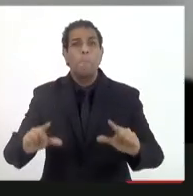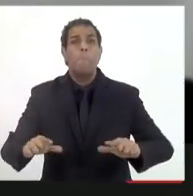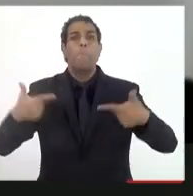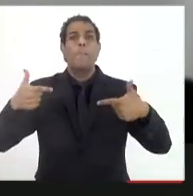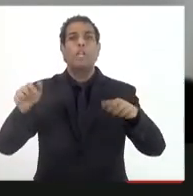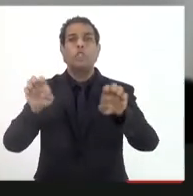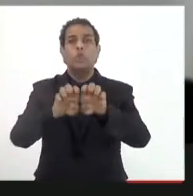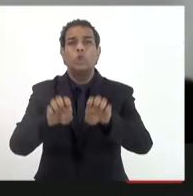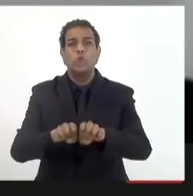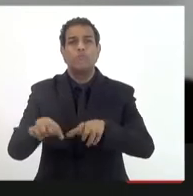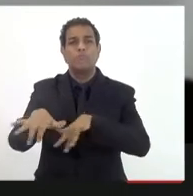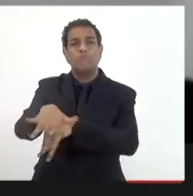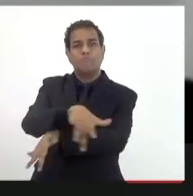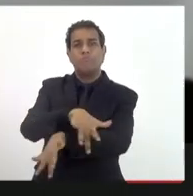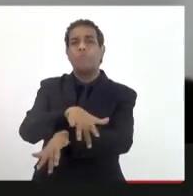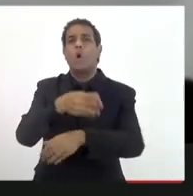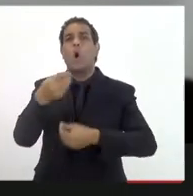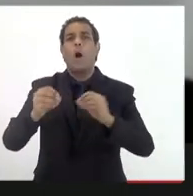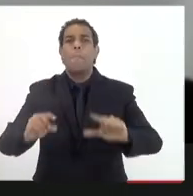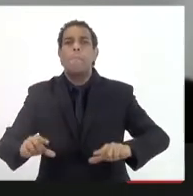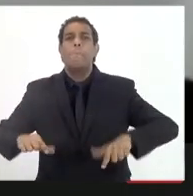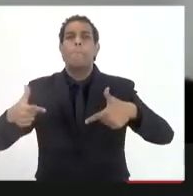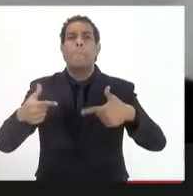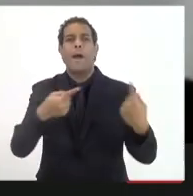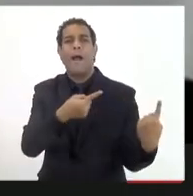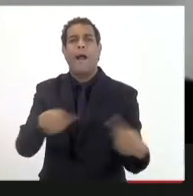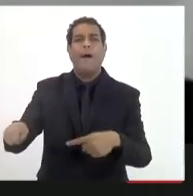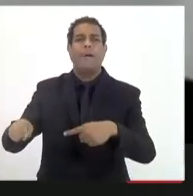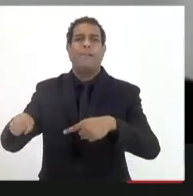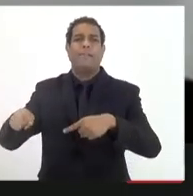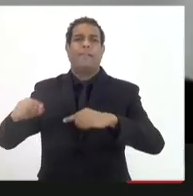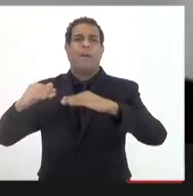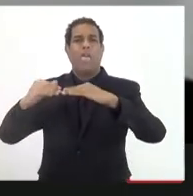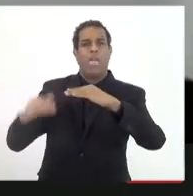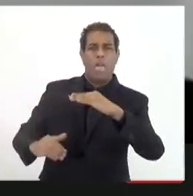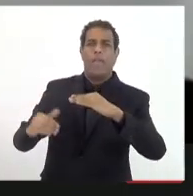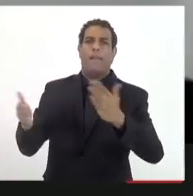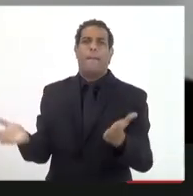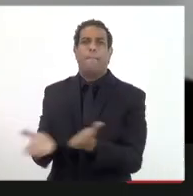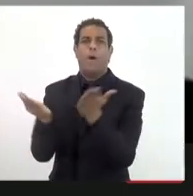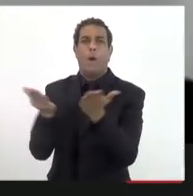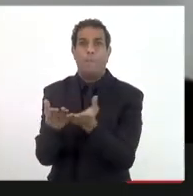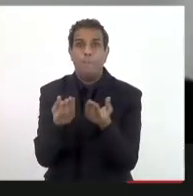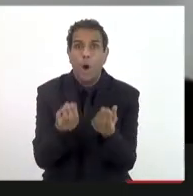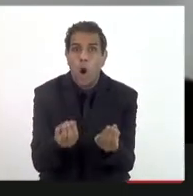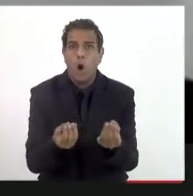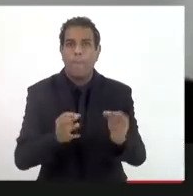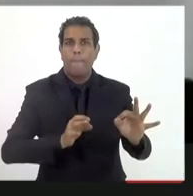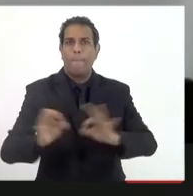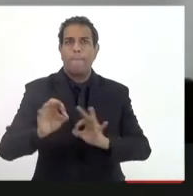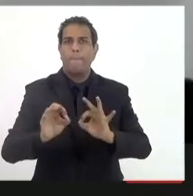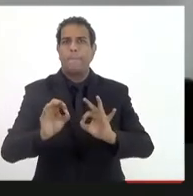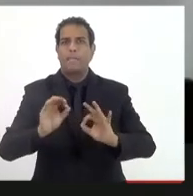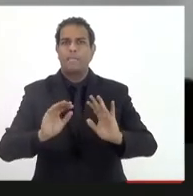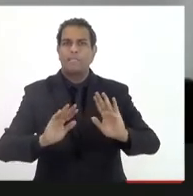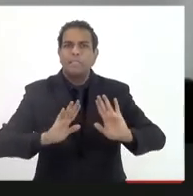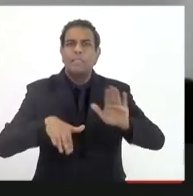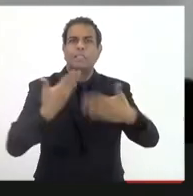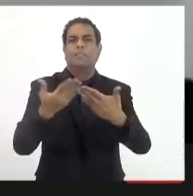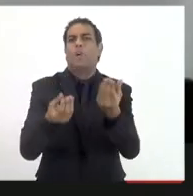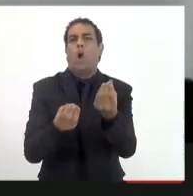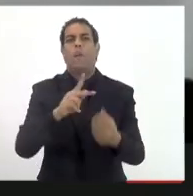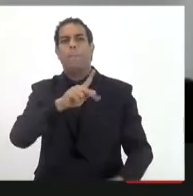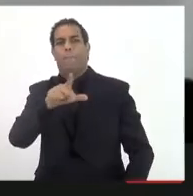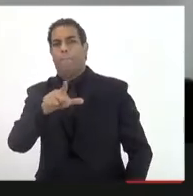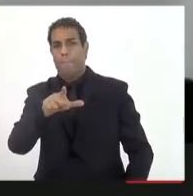estruturantes o enfrentamento às desigualdades, à pobreza e à miséria. Não há projeto de desenvolvimento econômico e social que se sustente